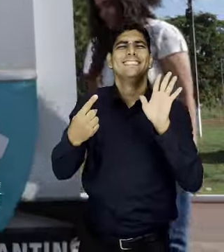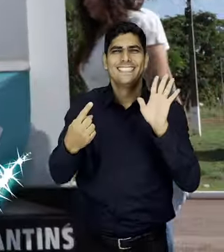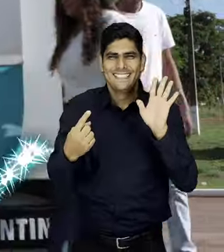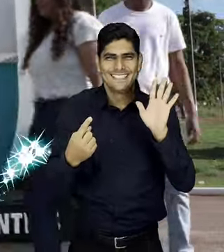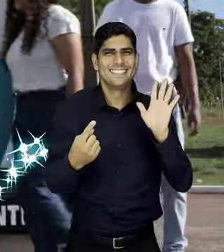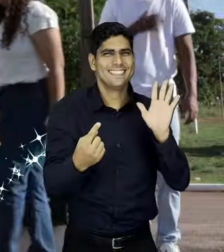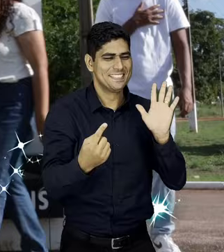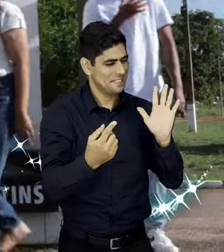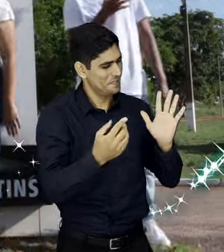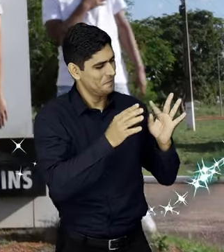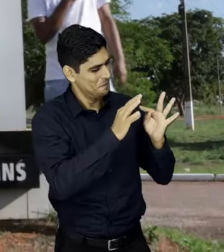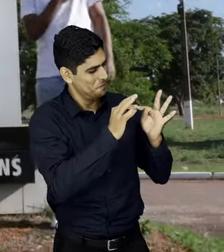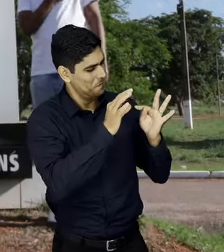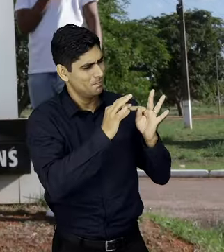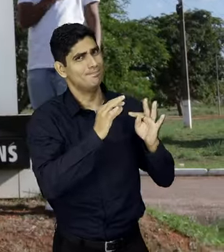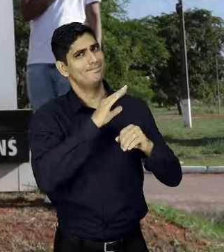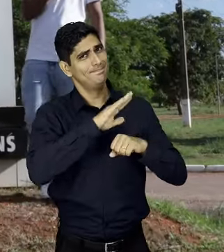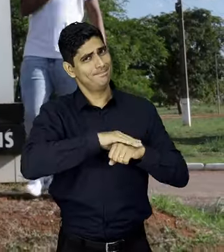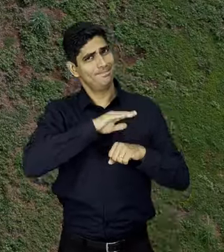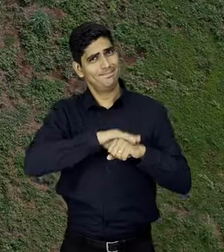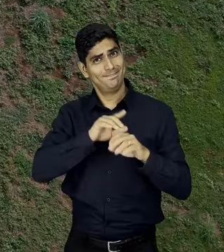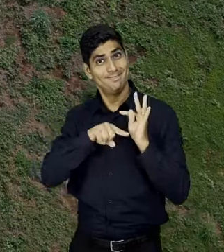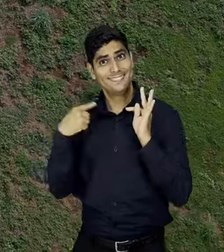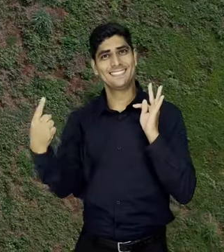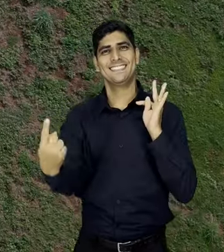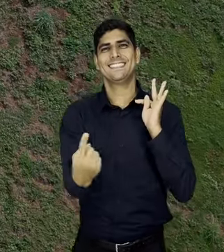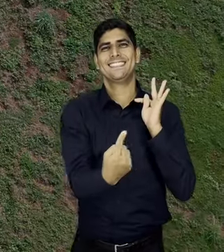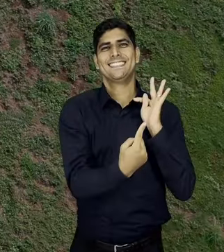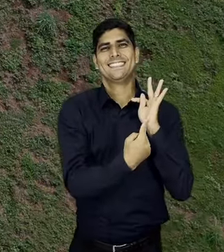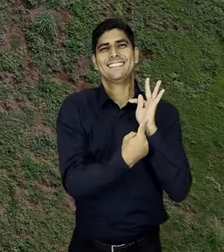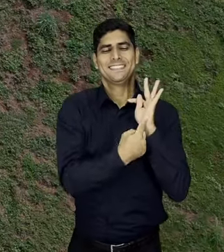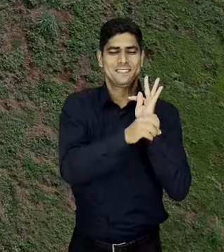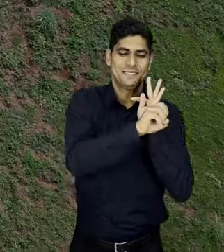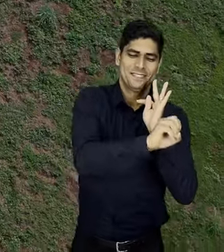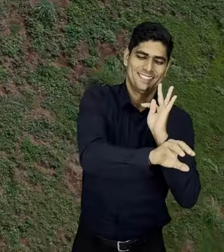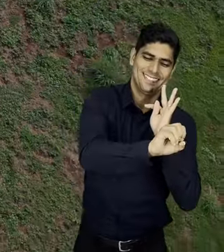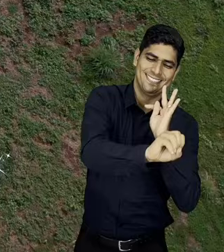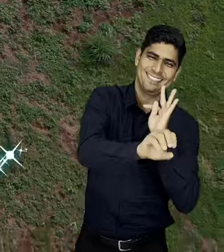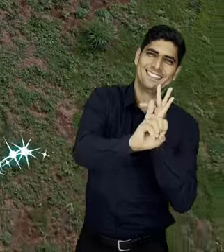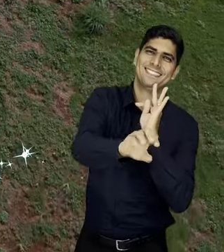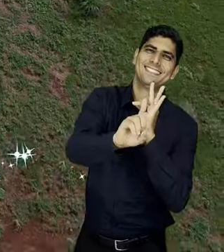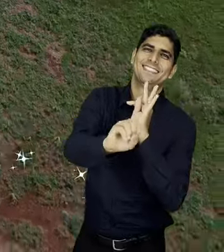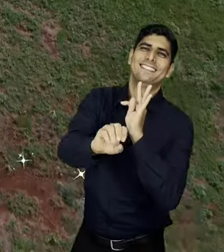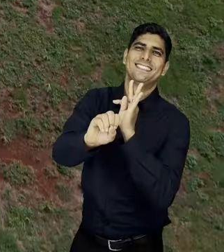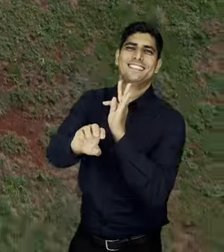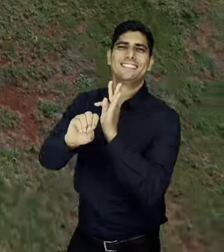UFD atinge o coração A UFD depende só da gente